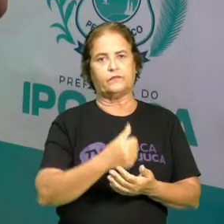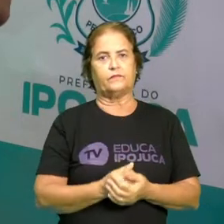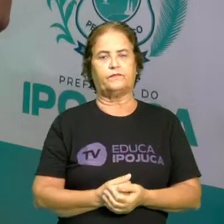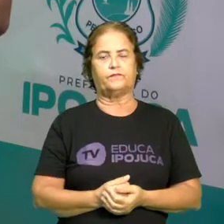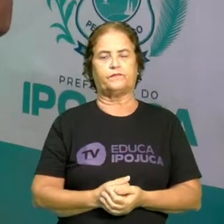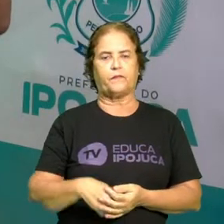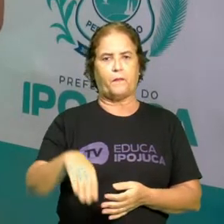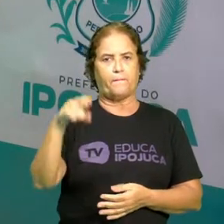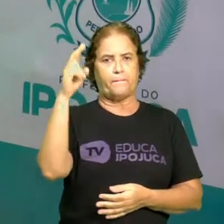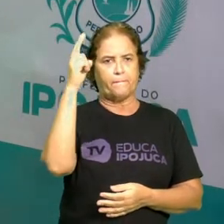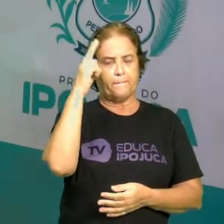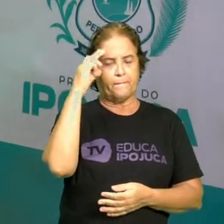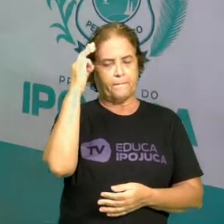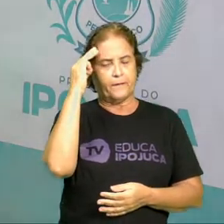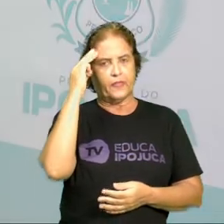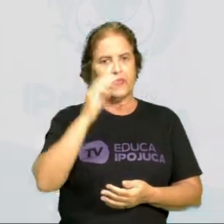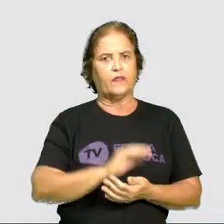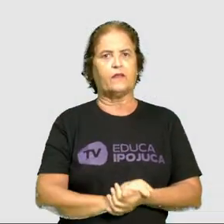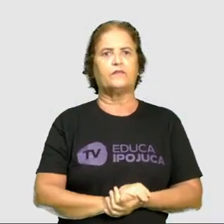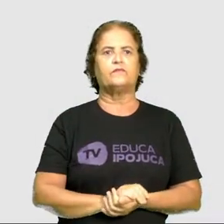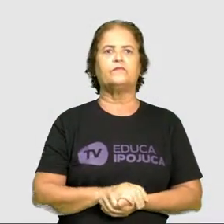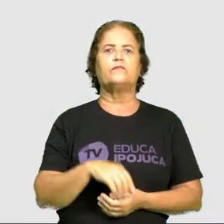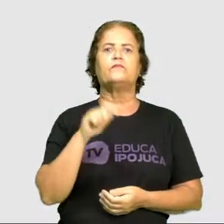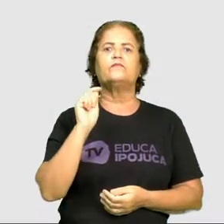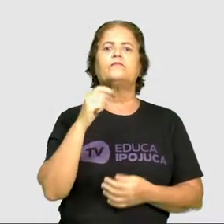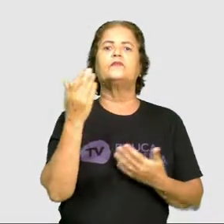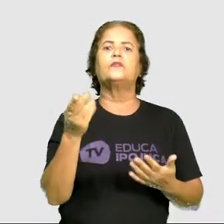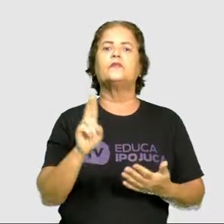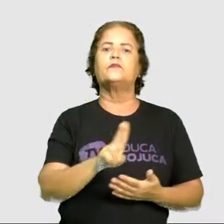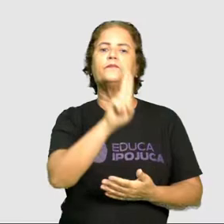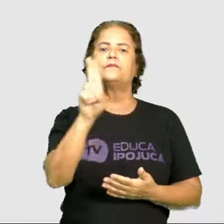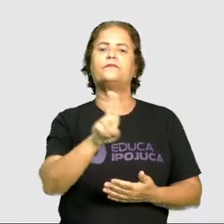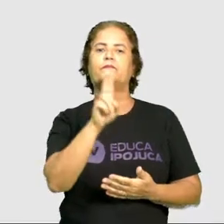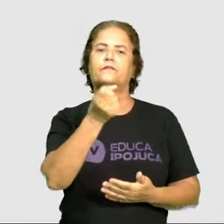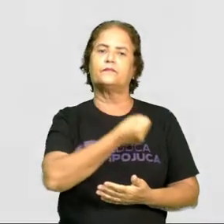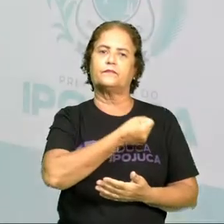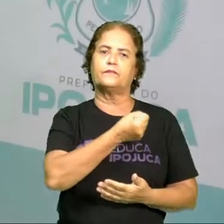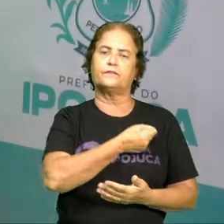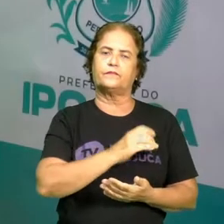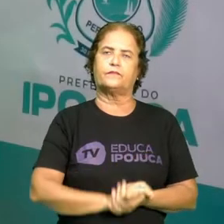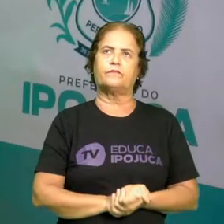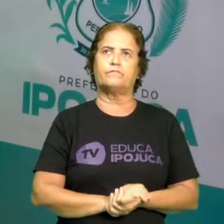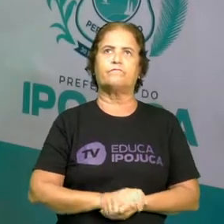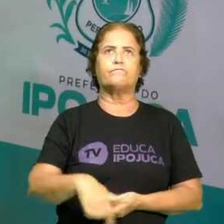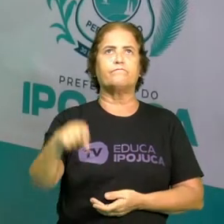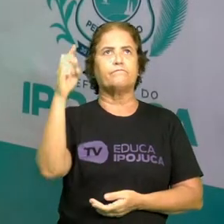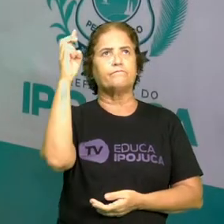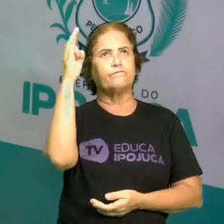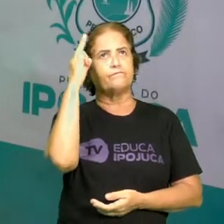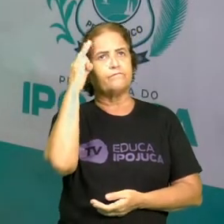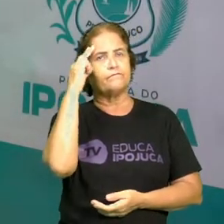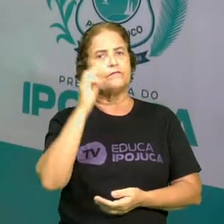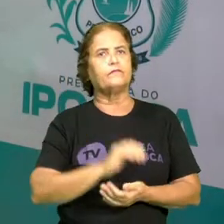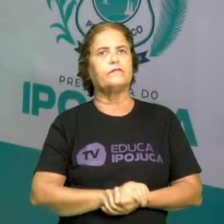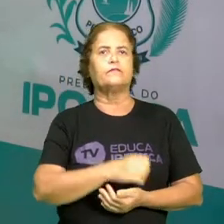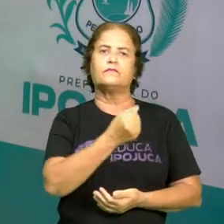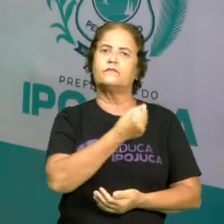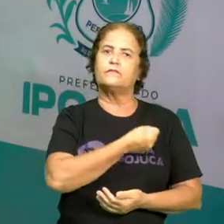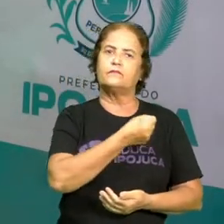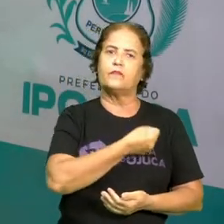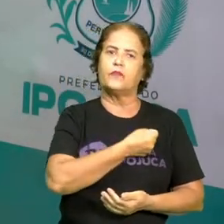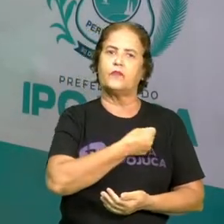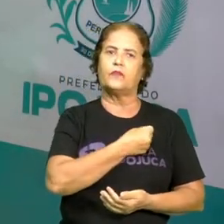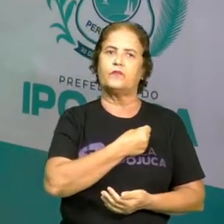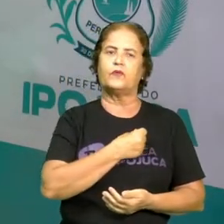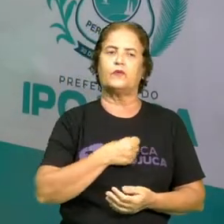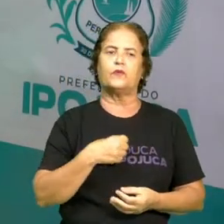Pensando nisso, para que os números são usados? Vamos pensar sobre os números e em que